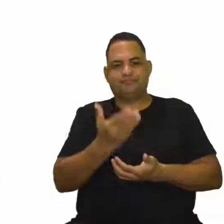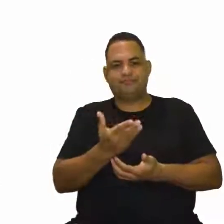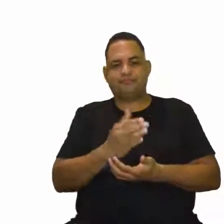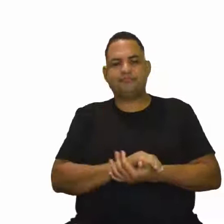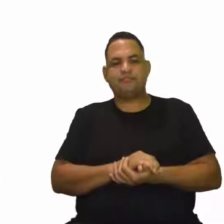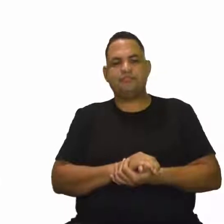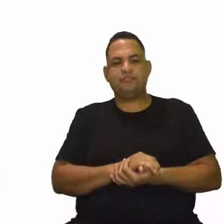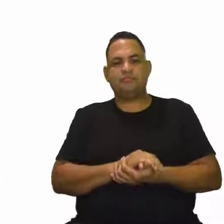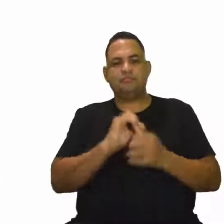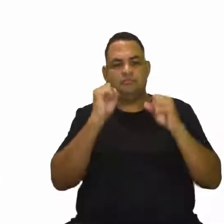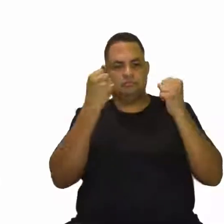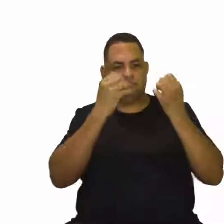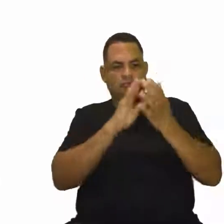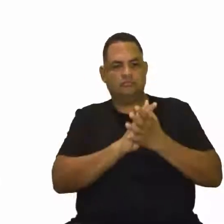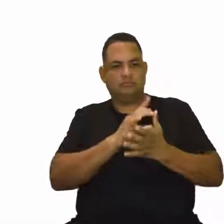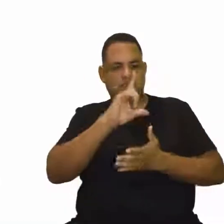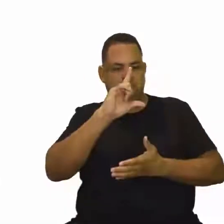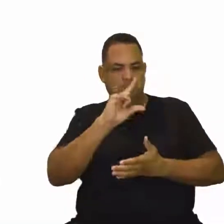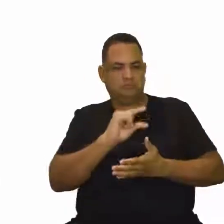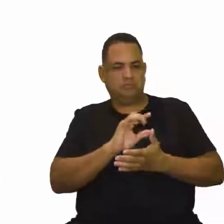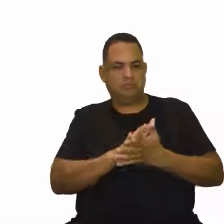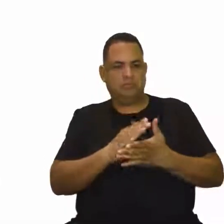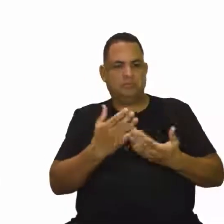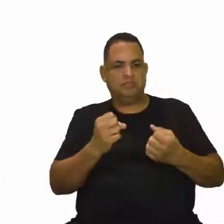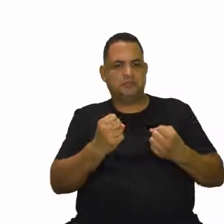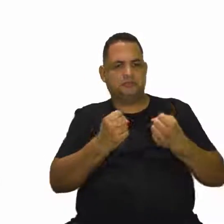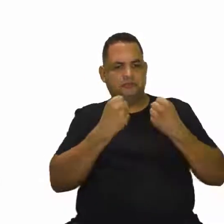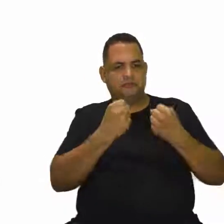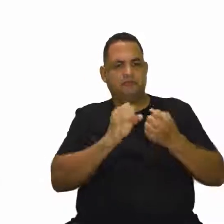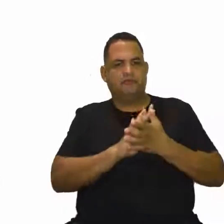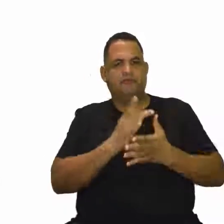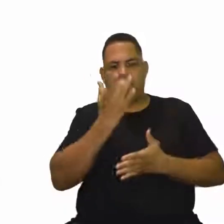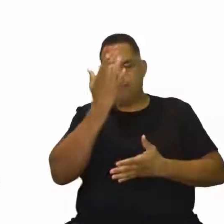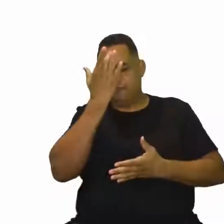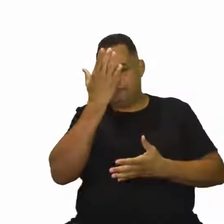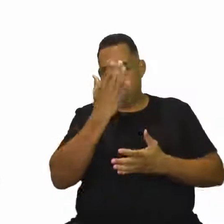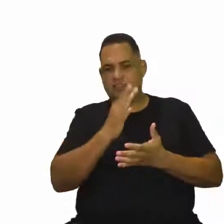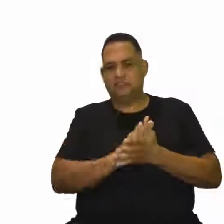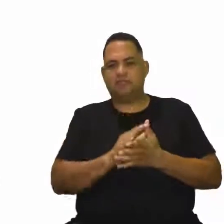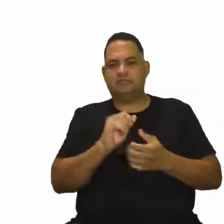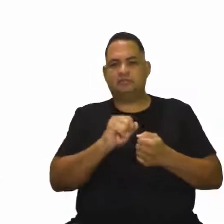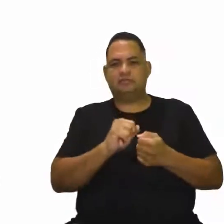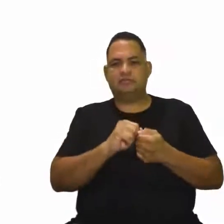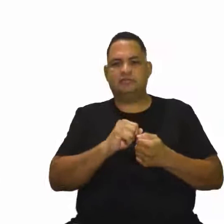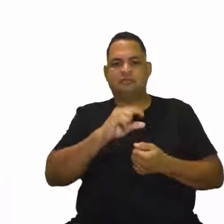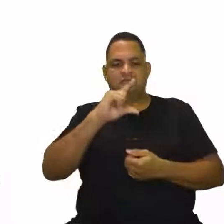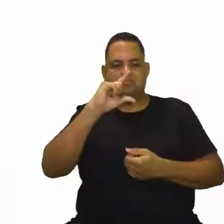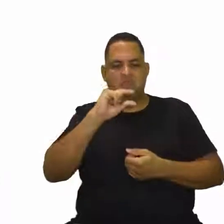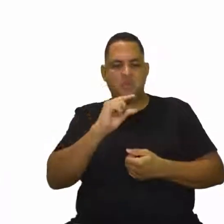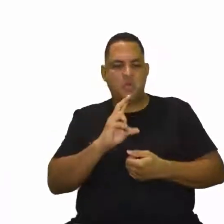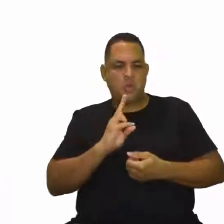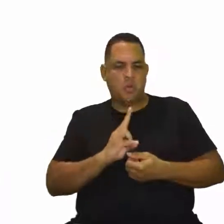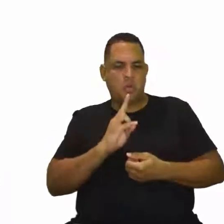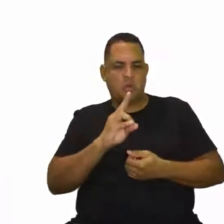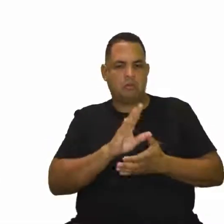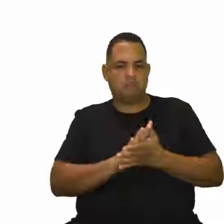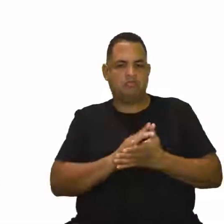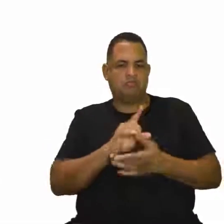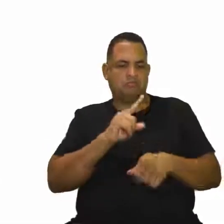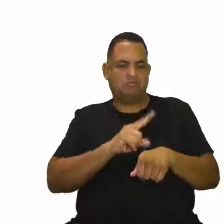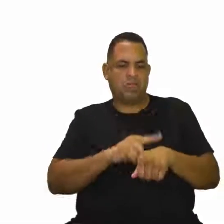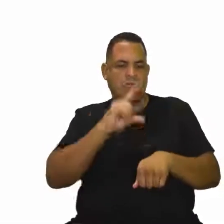elas devem ser de baixo impacto, de fácil realização, de baixa intensidade e de curta